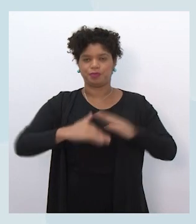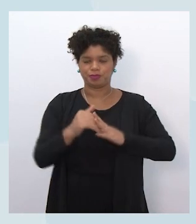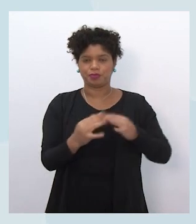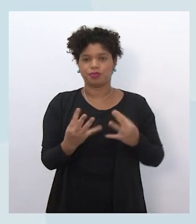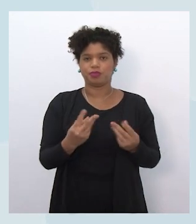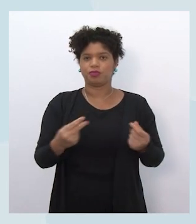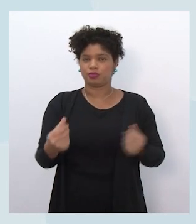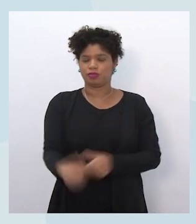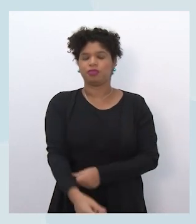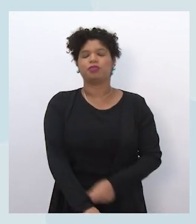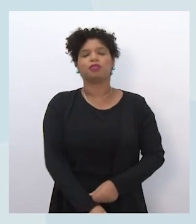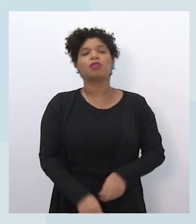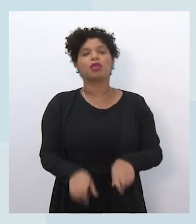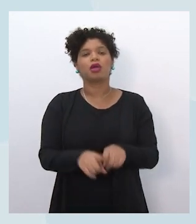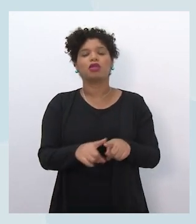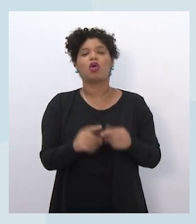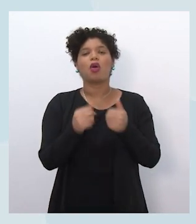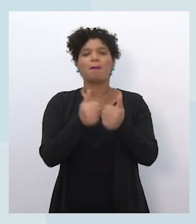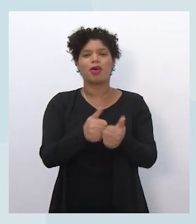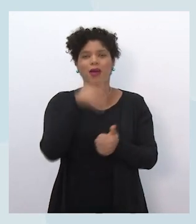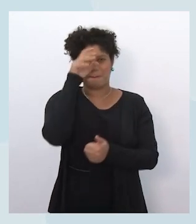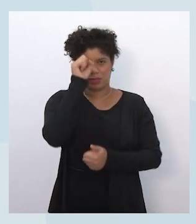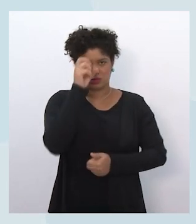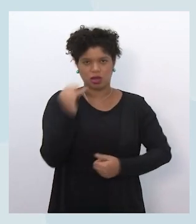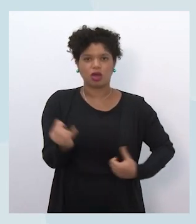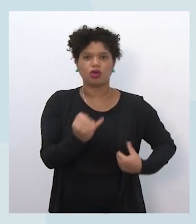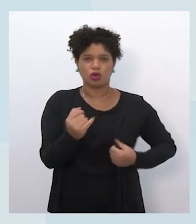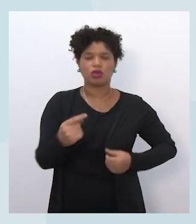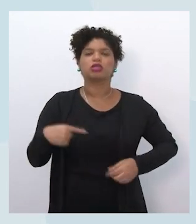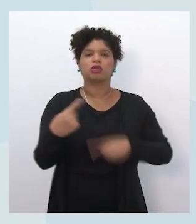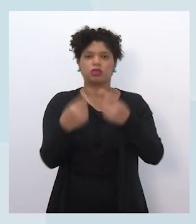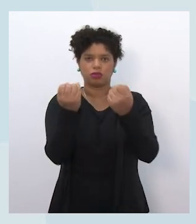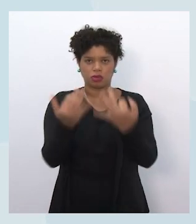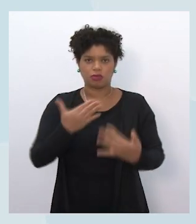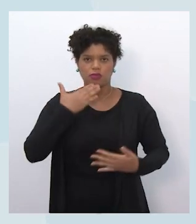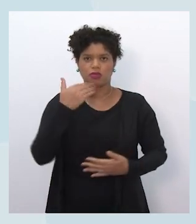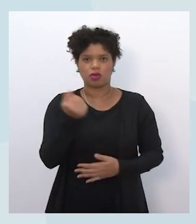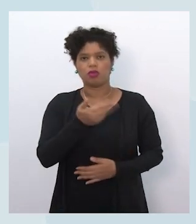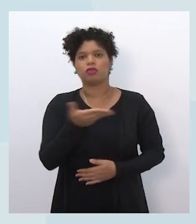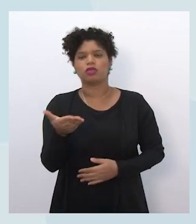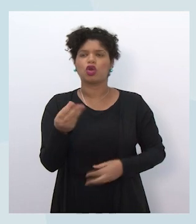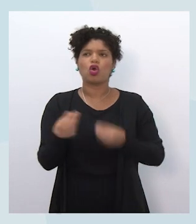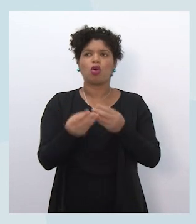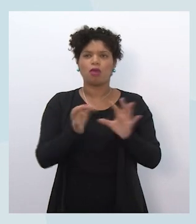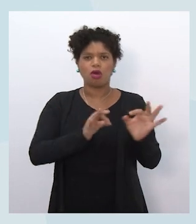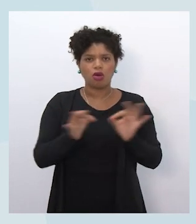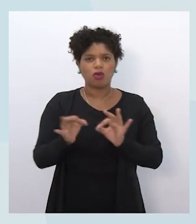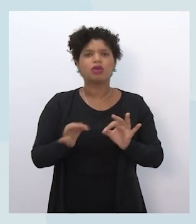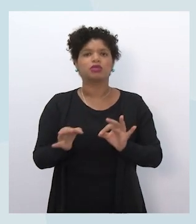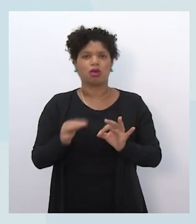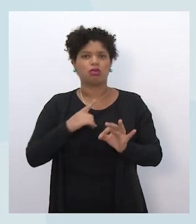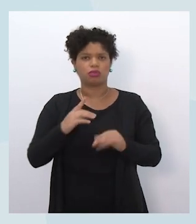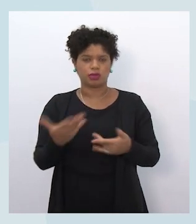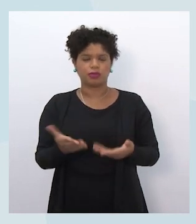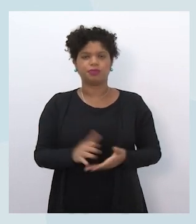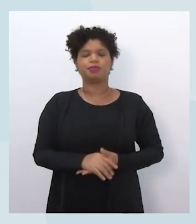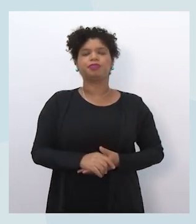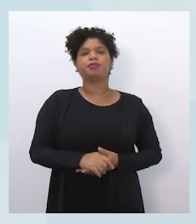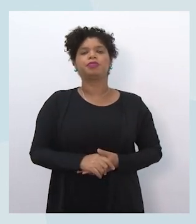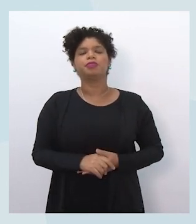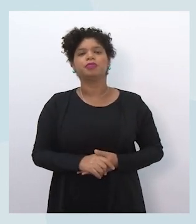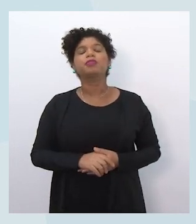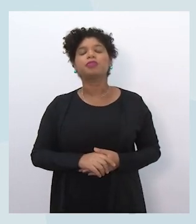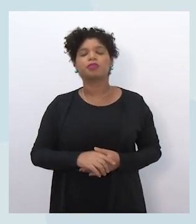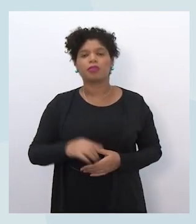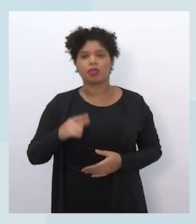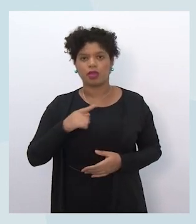o apoio à aprendizagem, que é esse primeiro pilar que eu vou explicar um pouco melhor para vocês como ele foi estruturado, como ele está estruturado, ele vai contar com